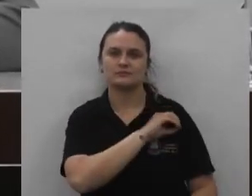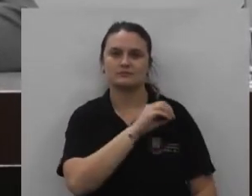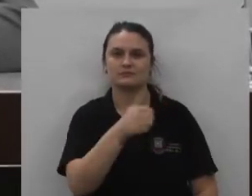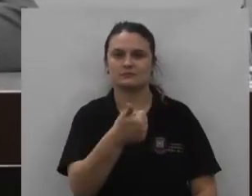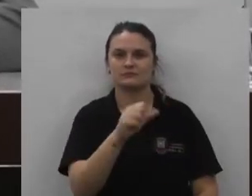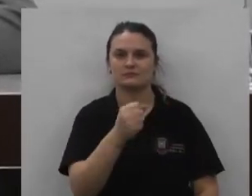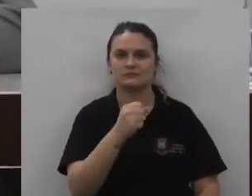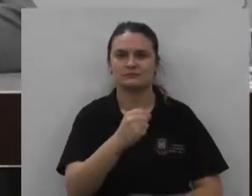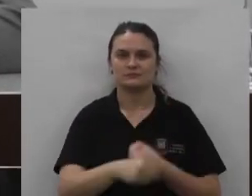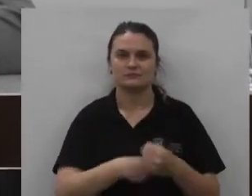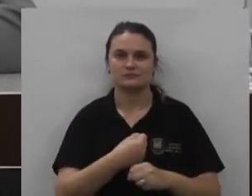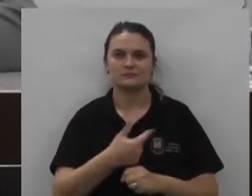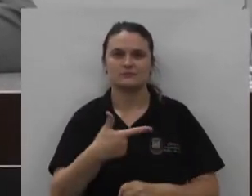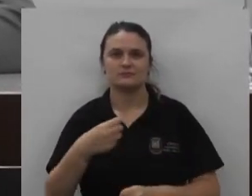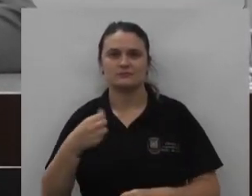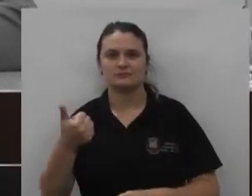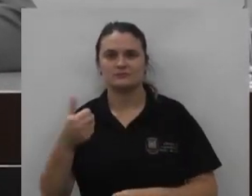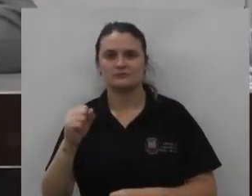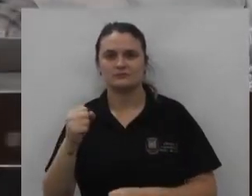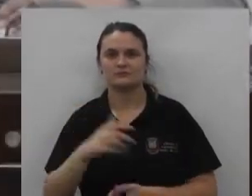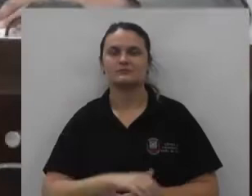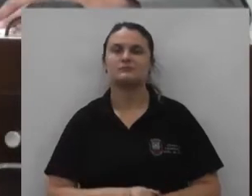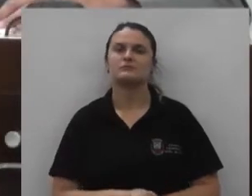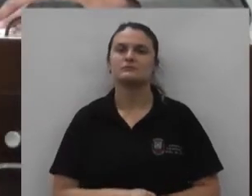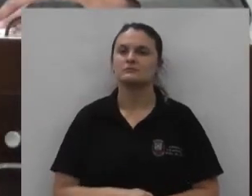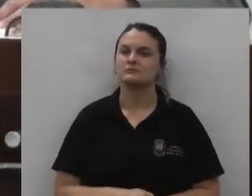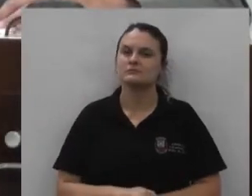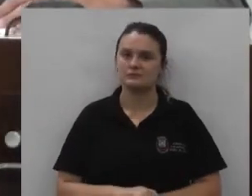projeto de lei ordinária número 18 de 2018